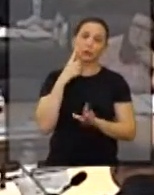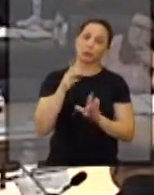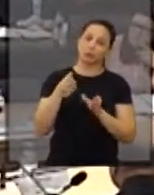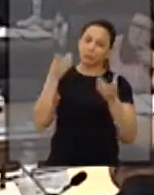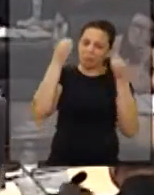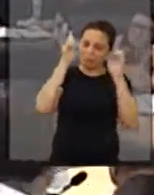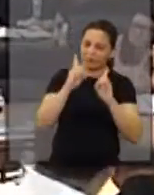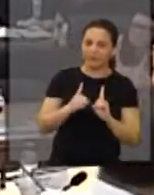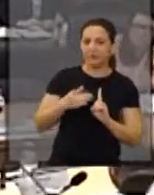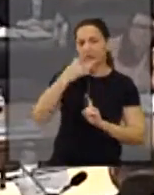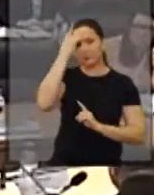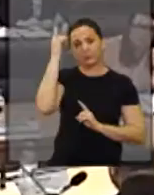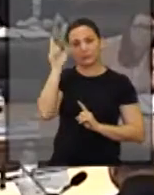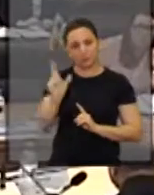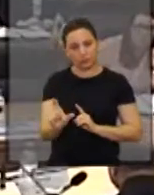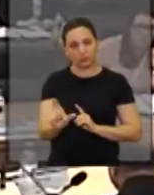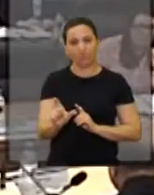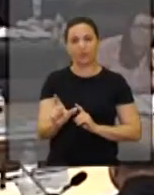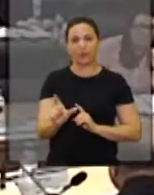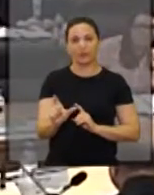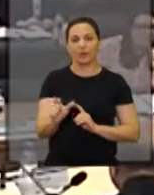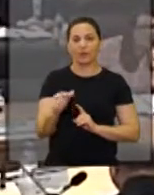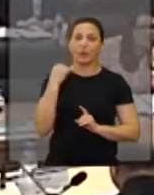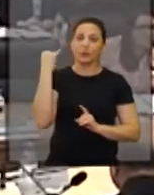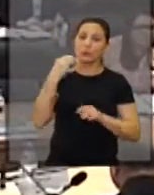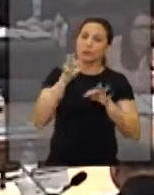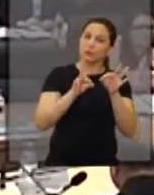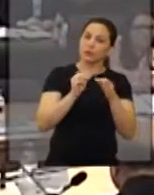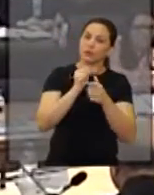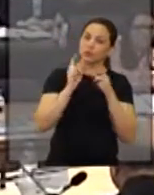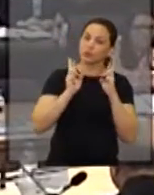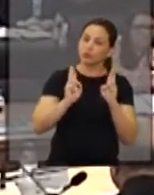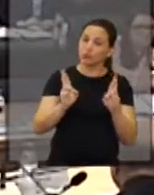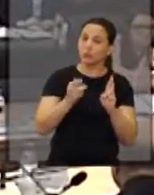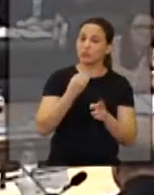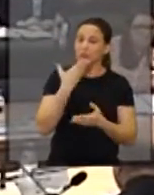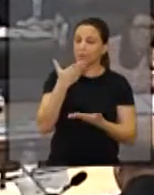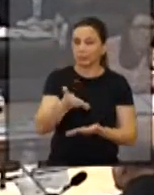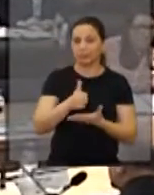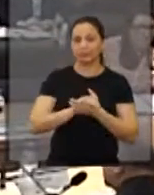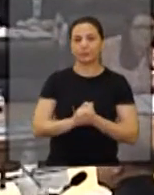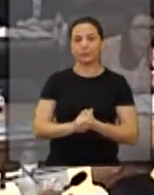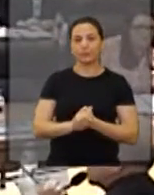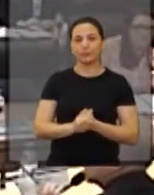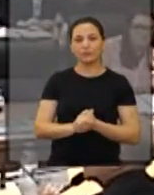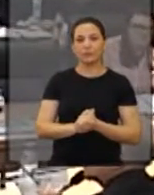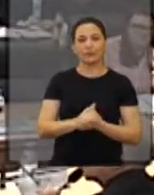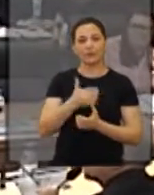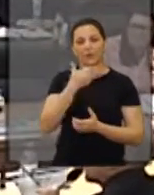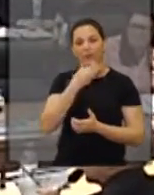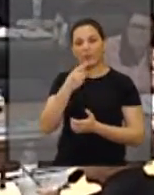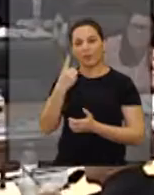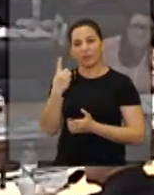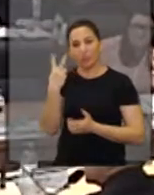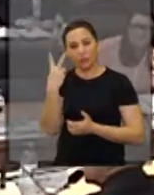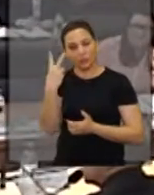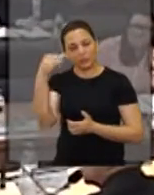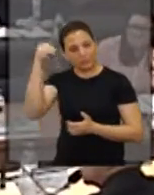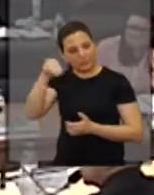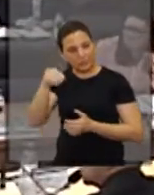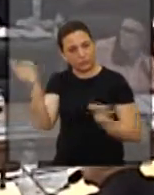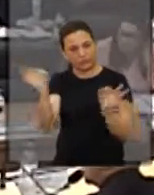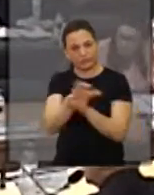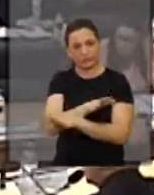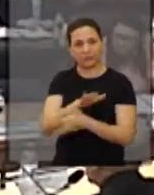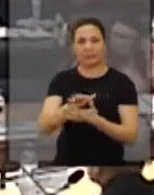nesse caso dos surdos. Então, é projeto muito importante. Nós torcemos para que realmente dê certo. Muito obrigado. Théo, você tem aí dois